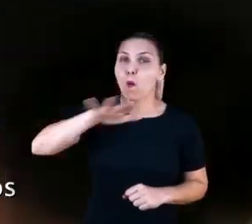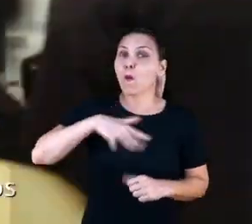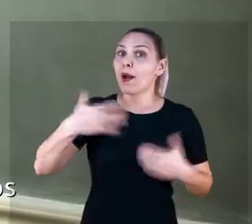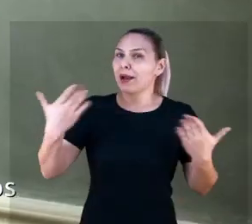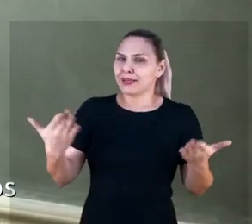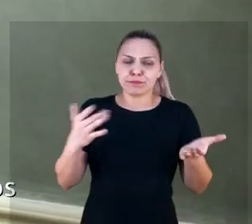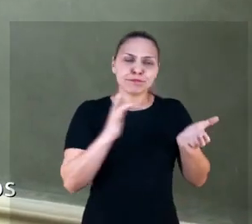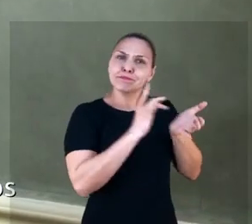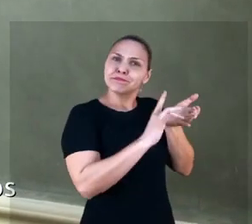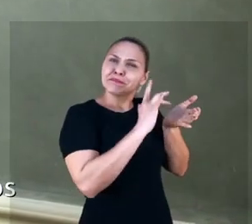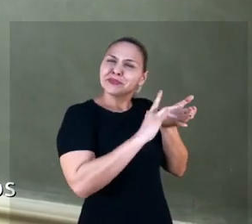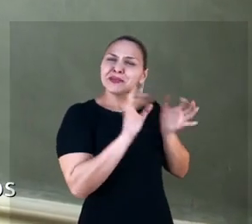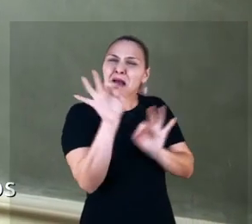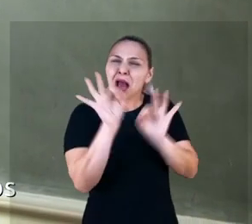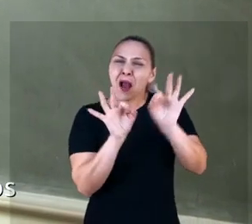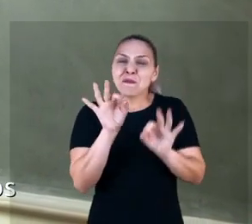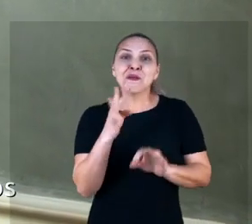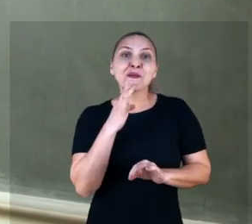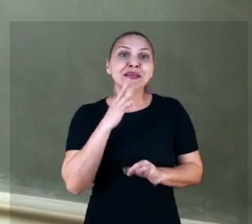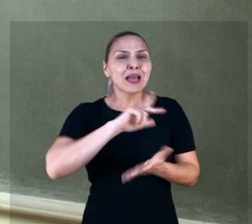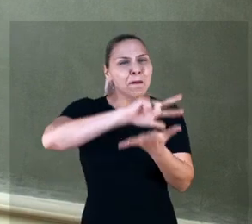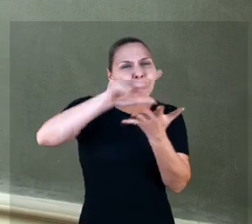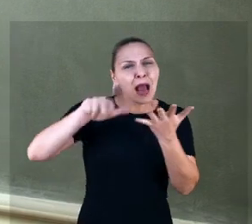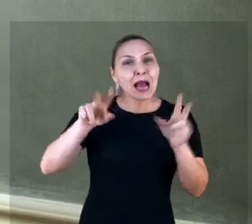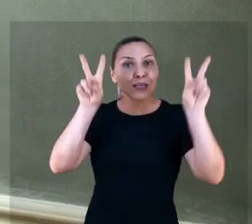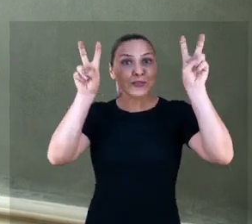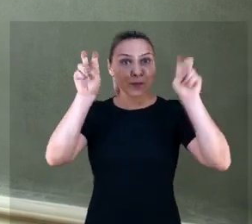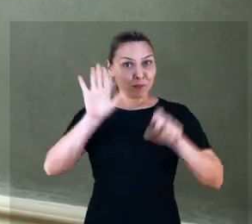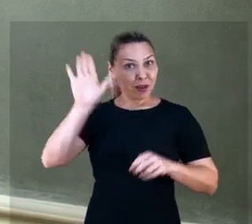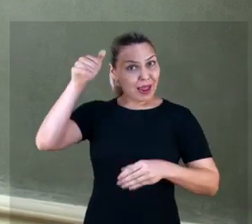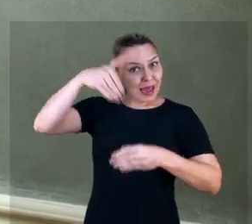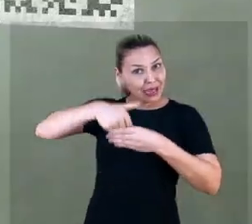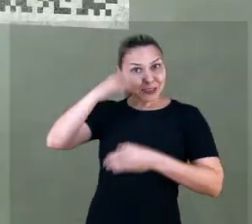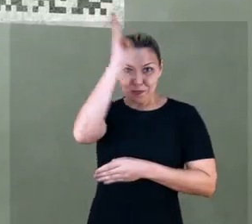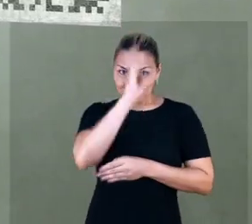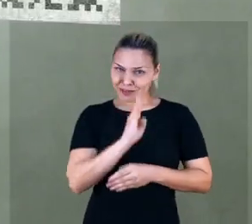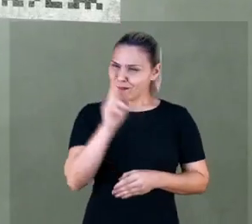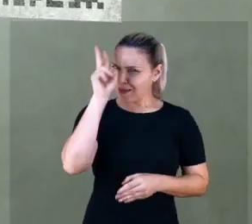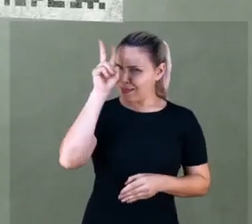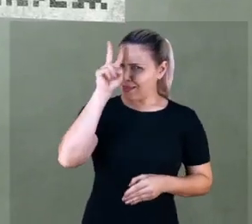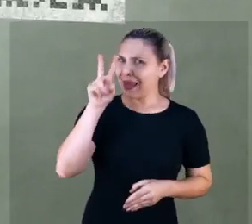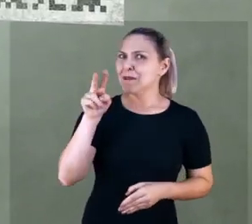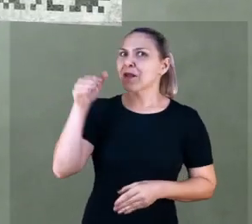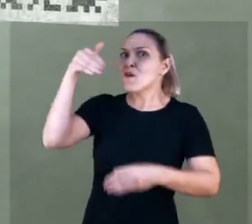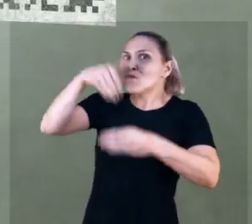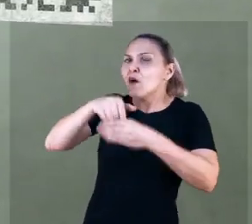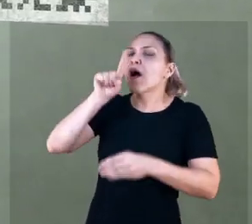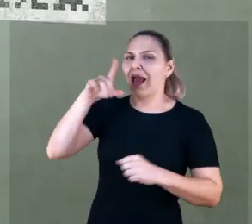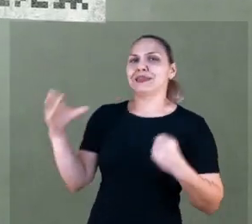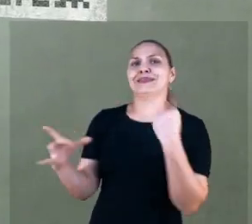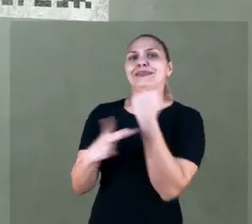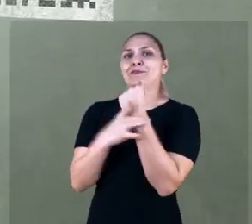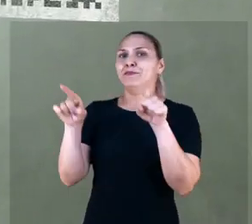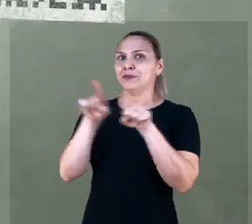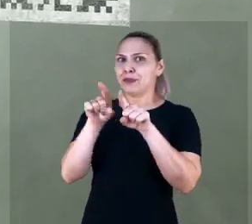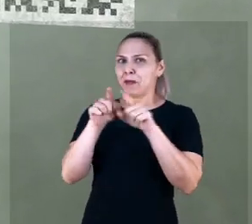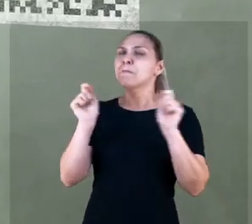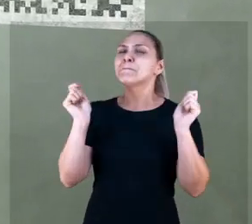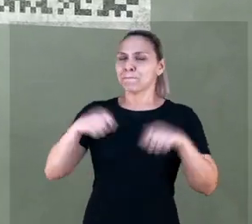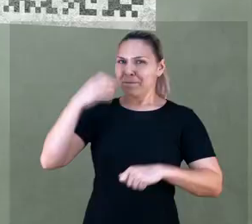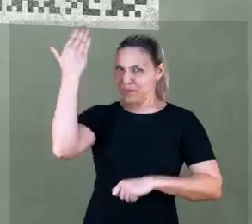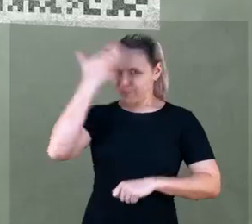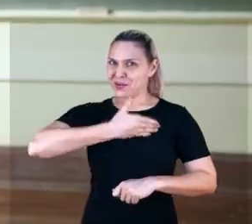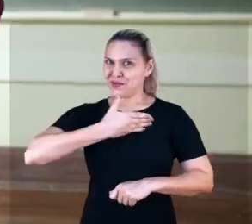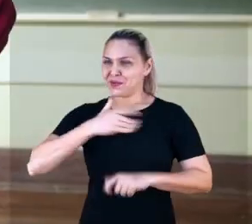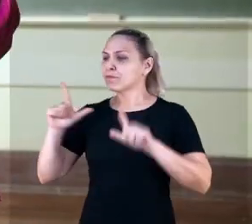Aponte seu celular para conhecer outros fatos sobre as eleições do Brasil. E lembre-se, o voto é seguro e você